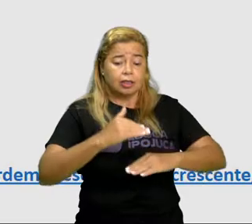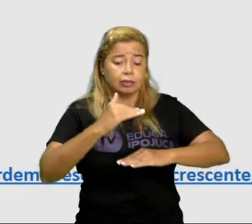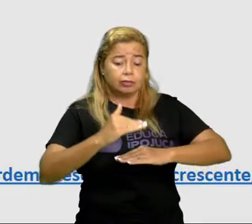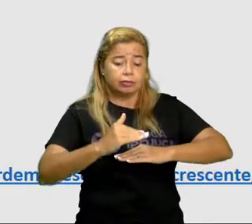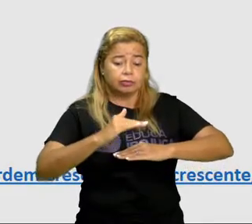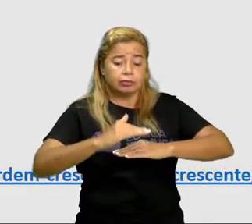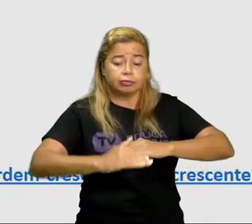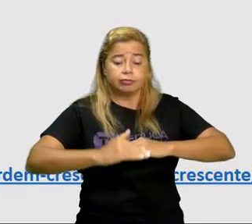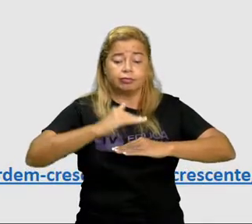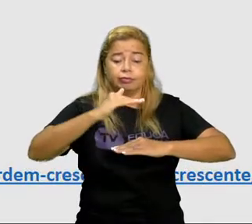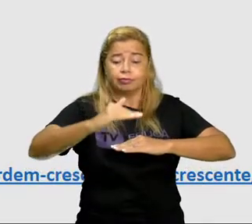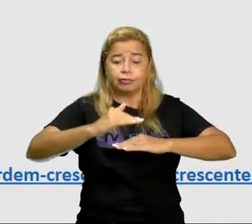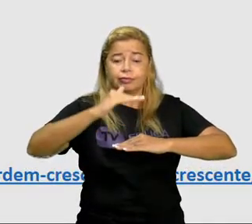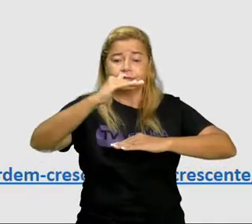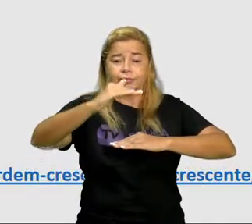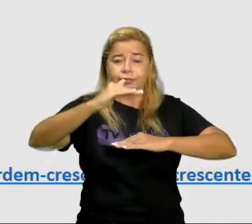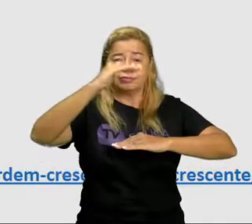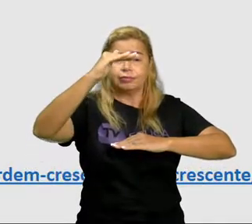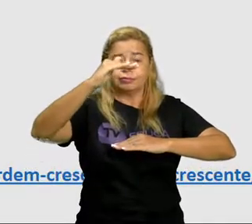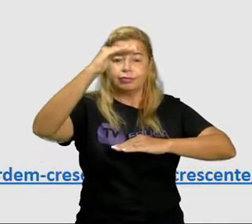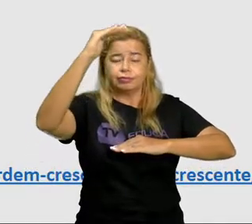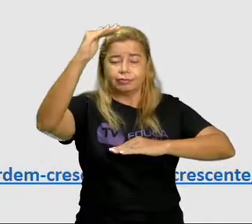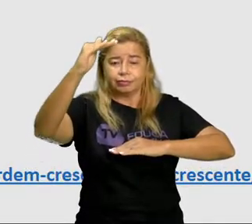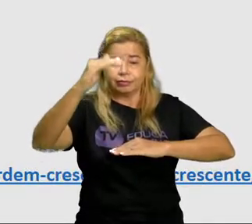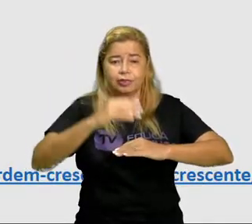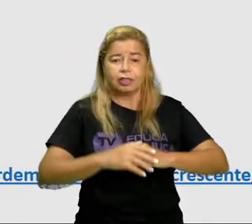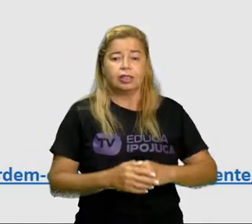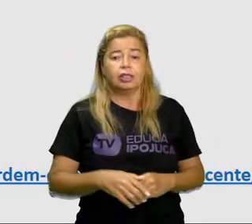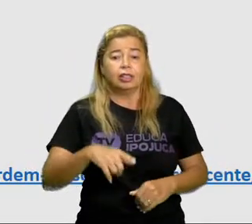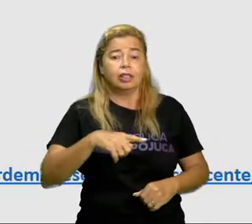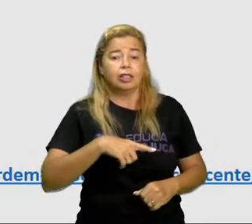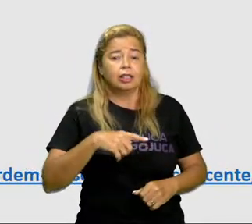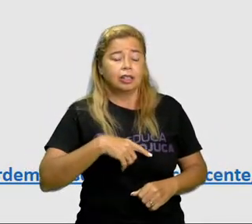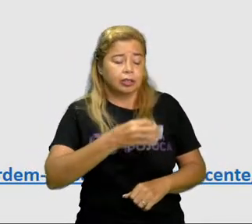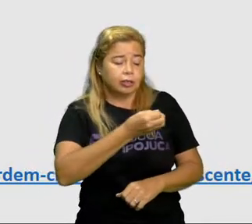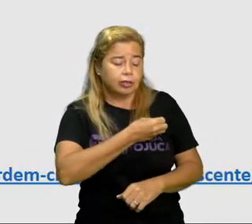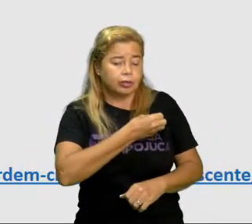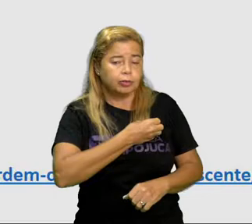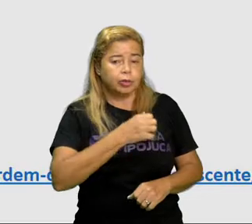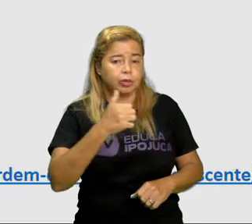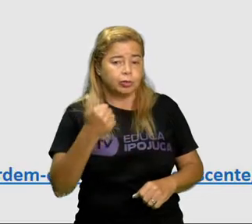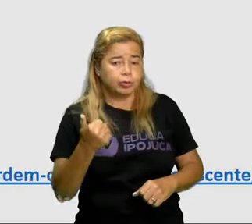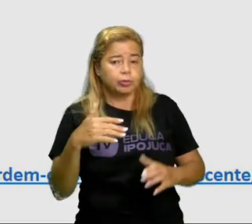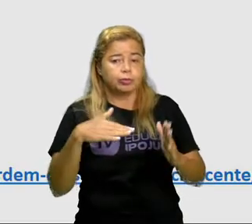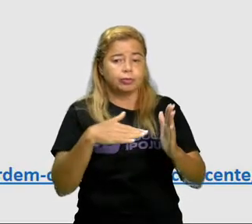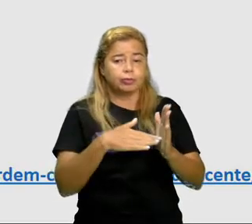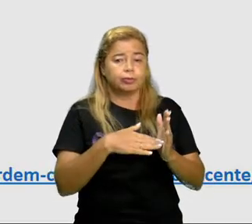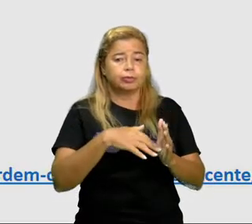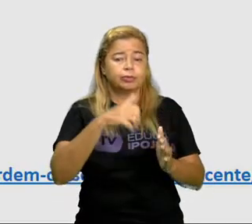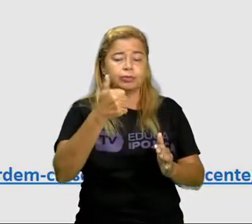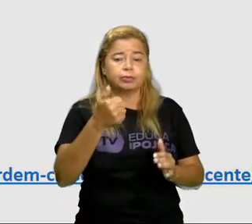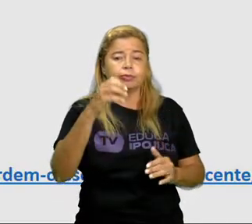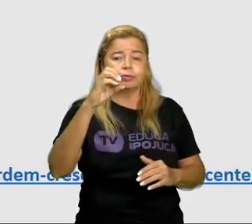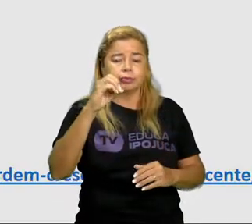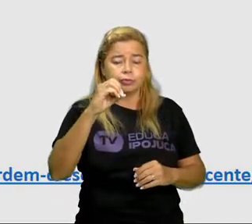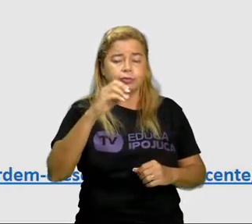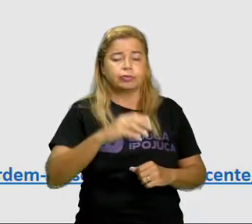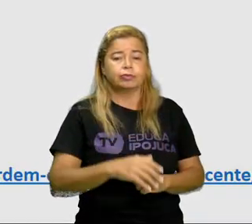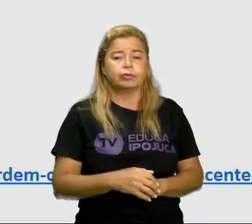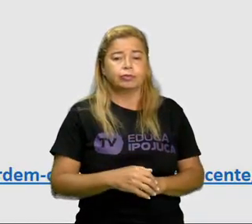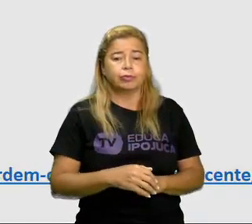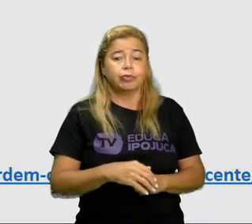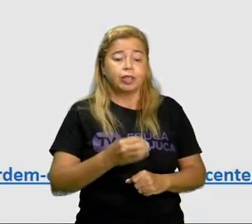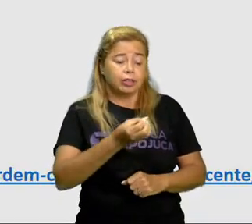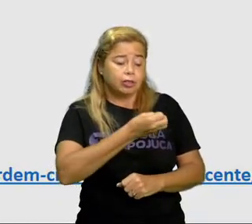representado por um número. Do número 1 até o 10. E observe que os números